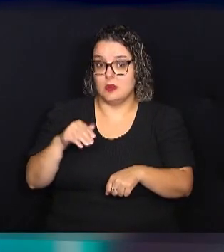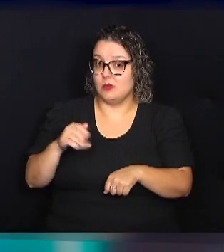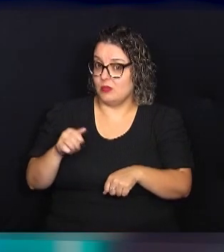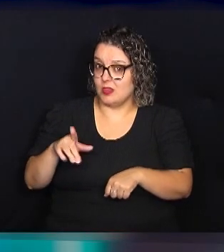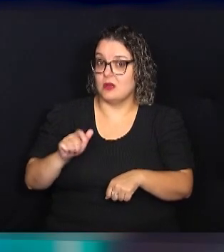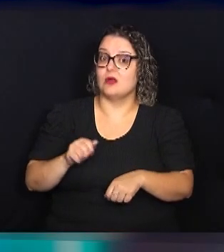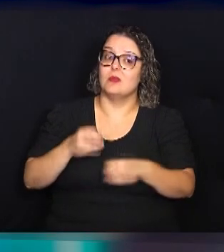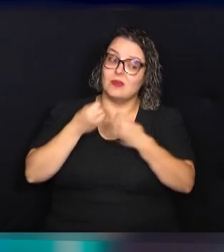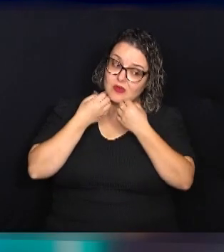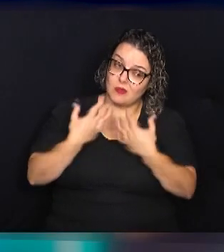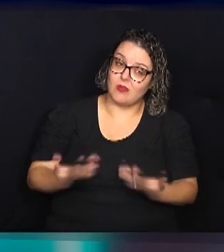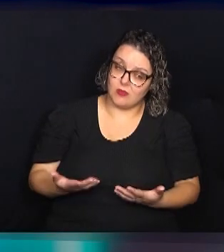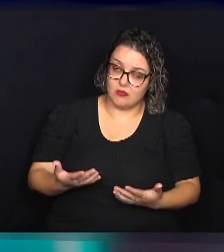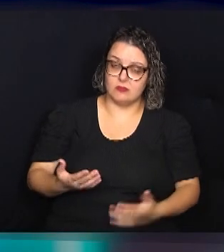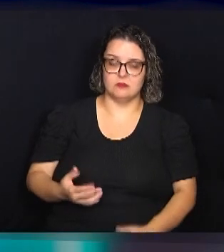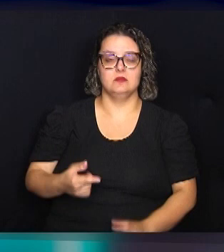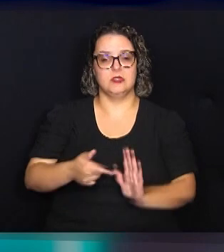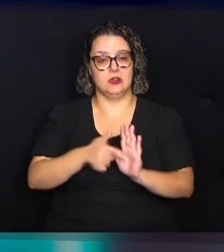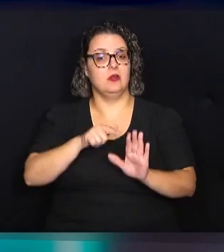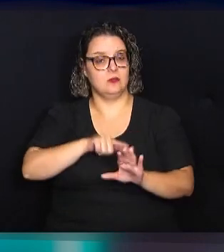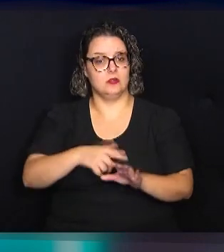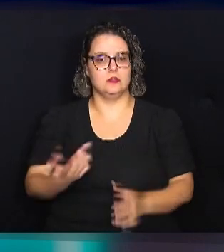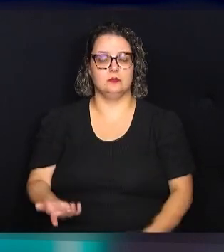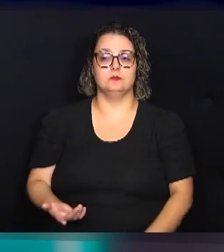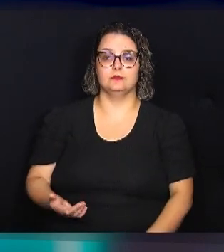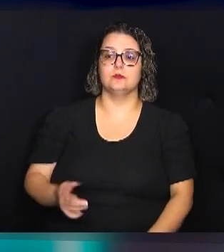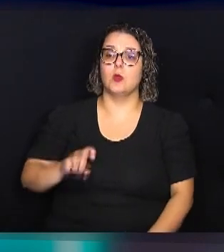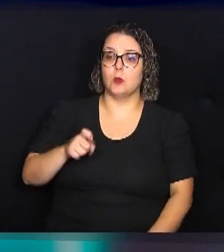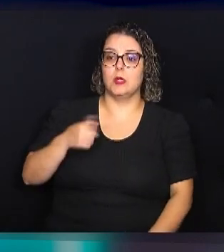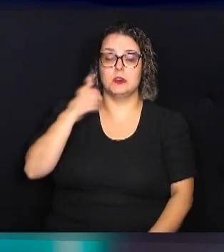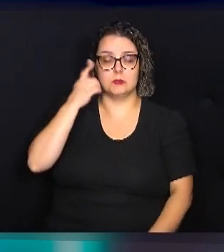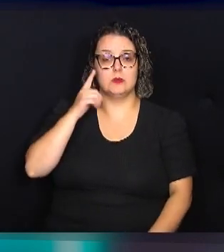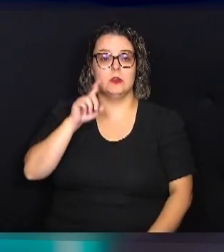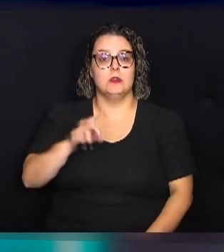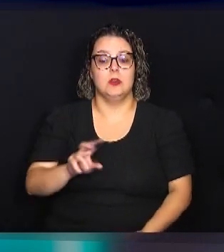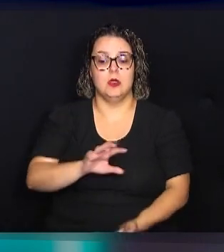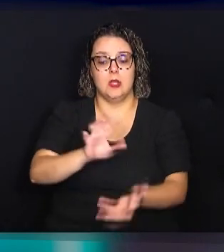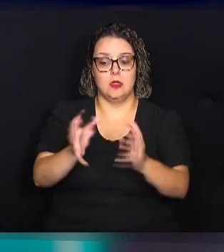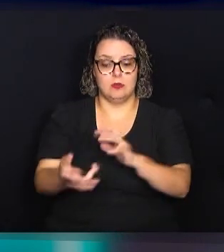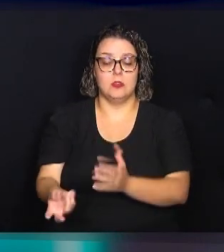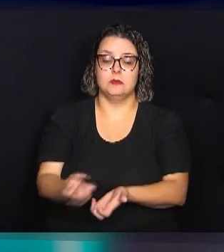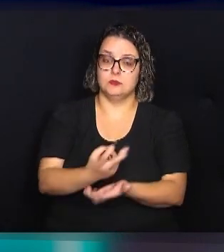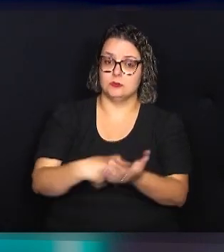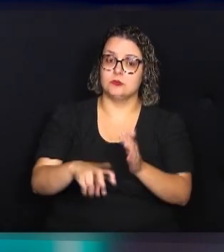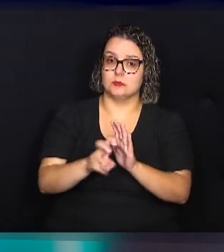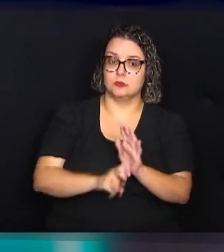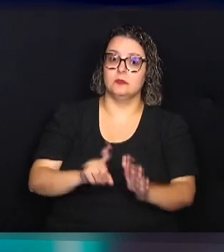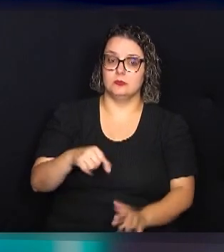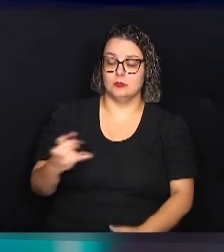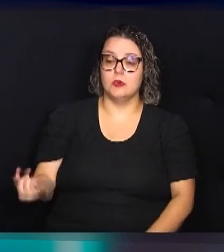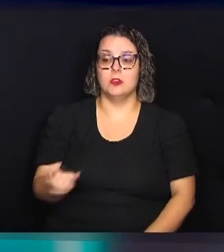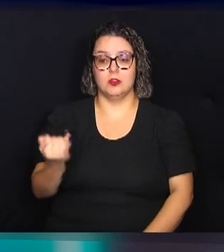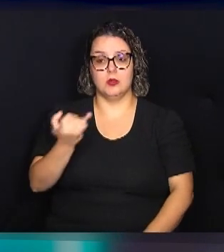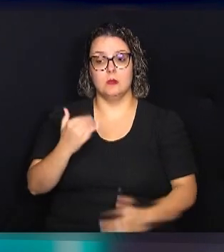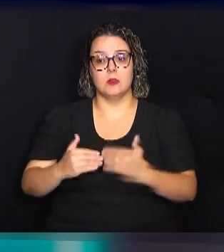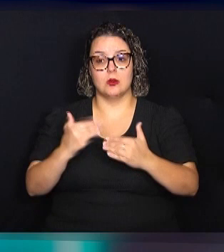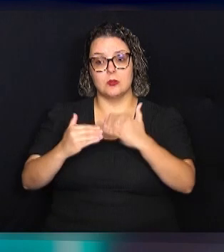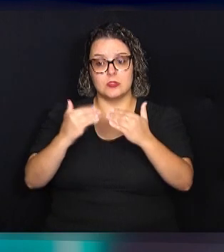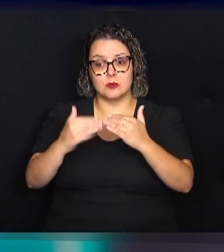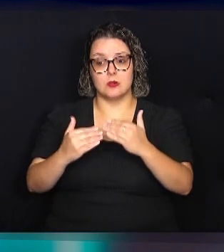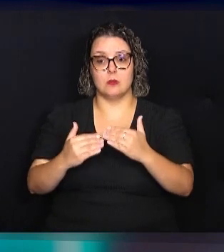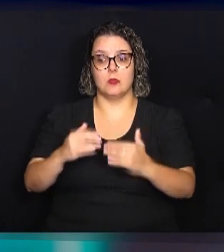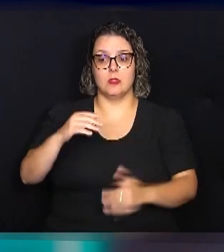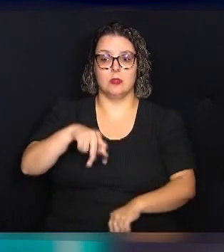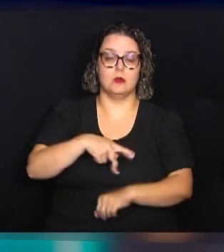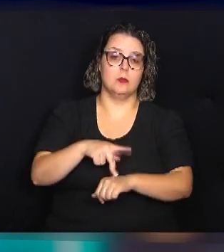ex-deputado acredita que a reforma tributária é fundamental para o desenvolvimento do país. Para ele, o novo sistema estará